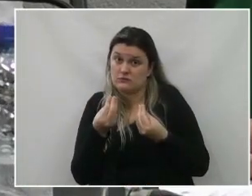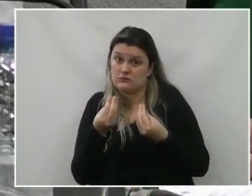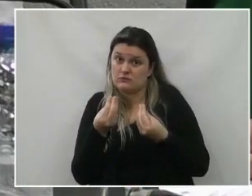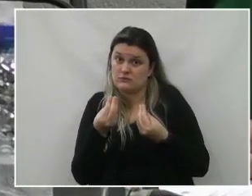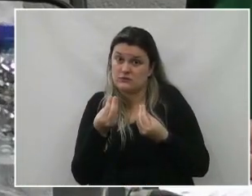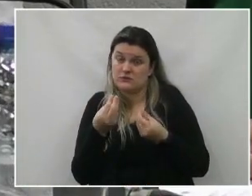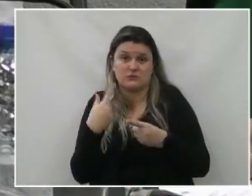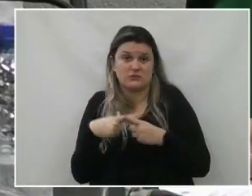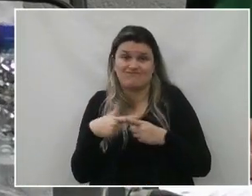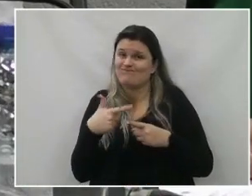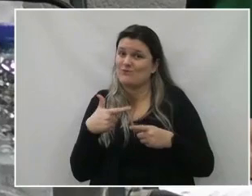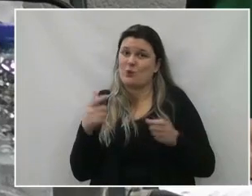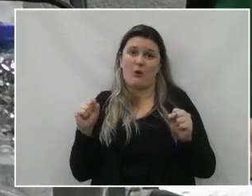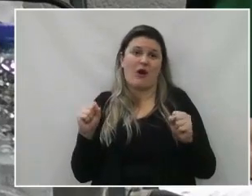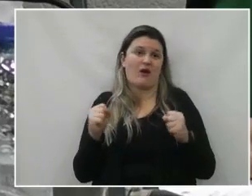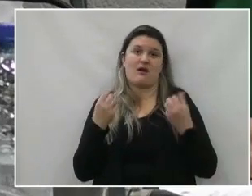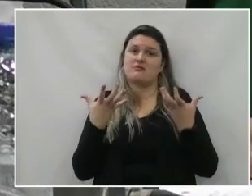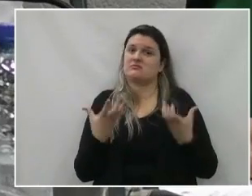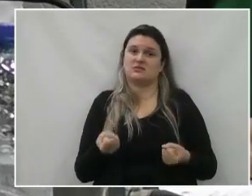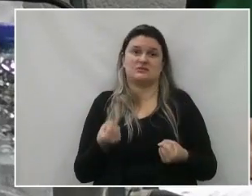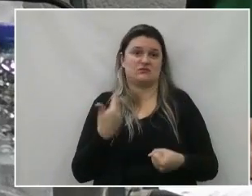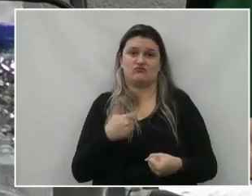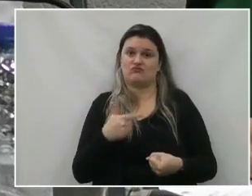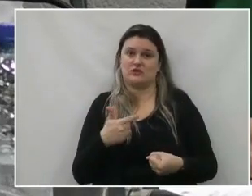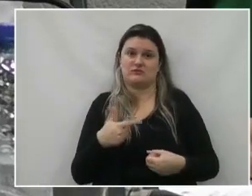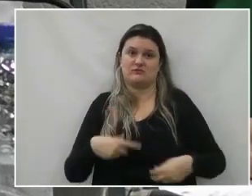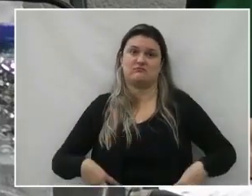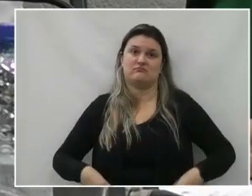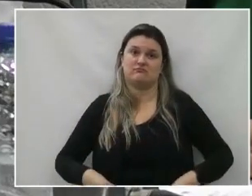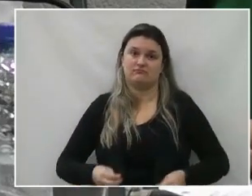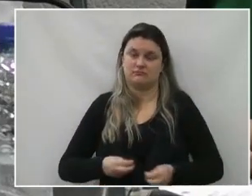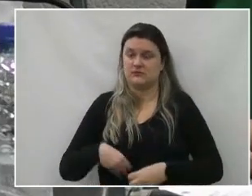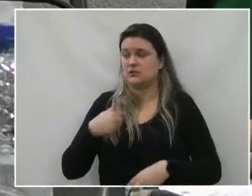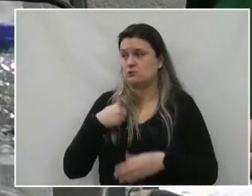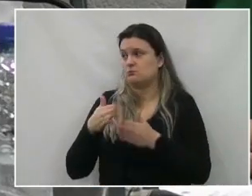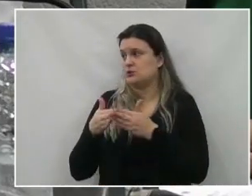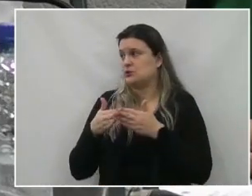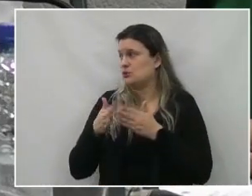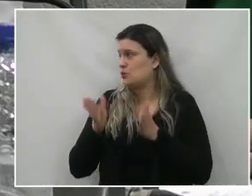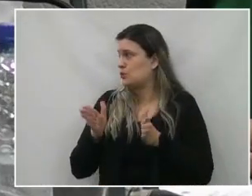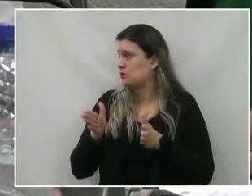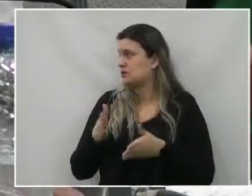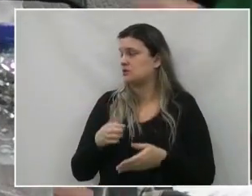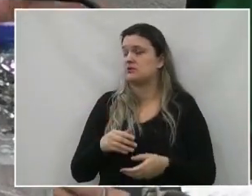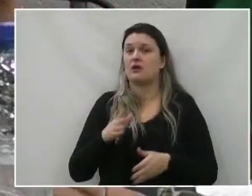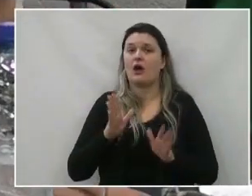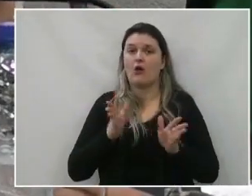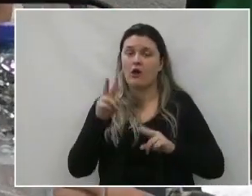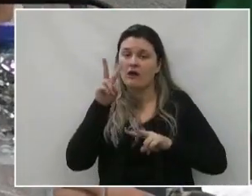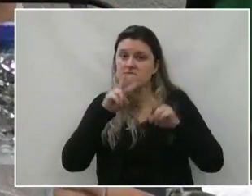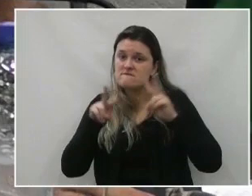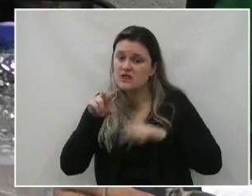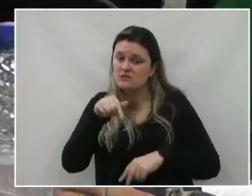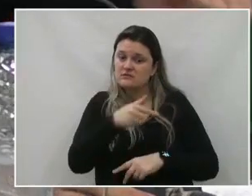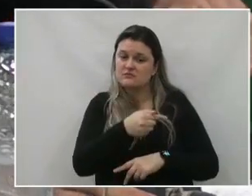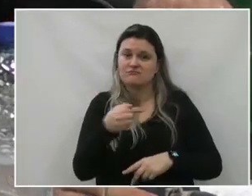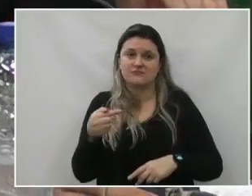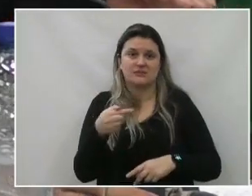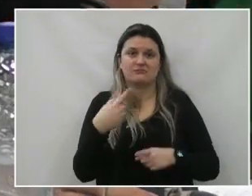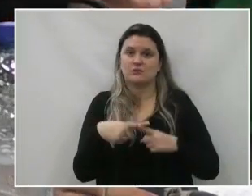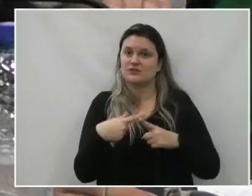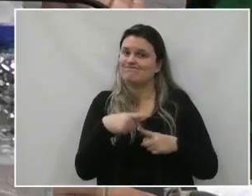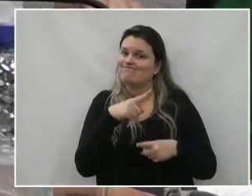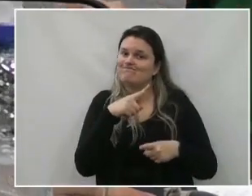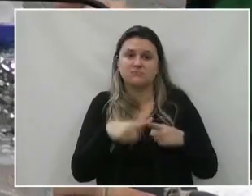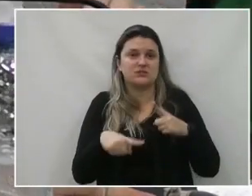inadmissível o que está acontecendo. Era isso que eu tinha para falar hoje, e estaremos vendo esta semana, porque não está